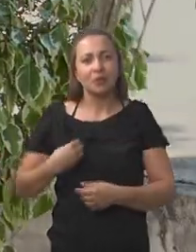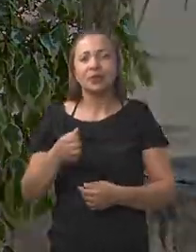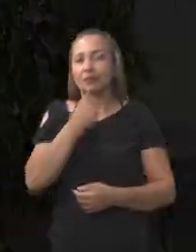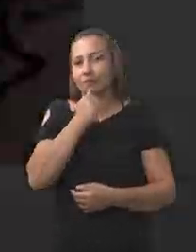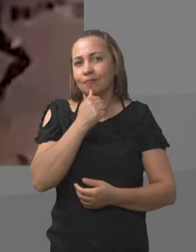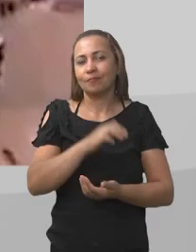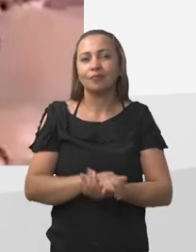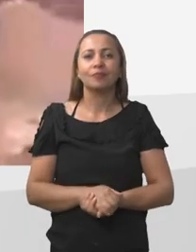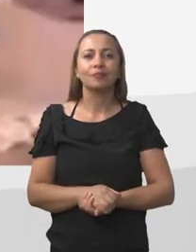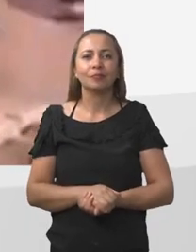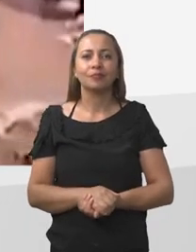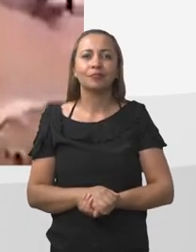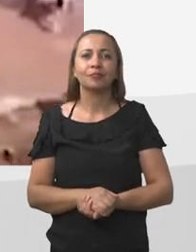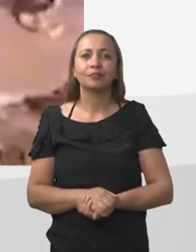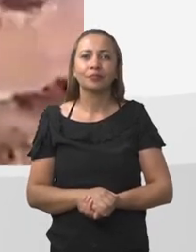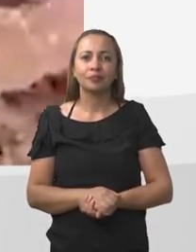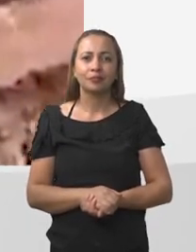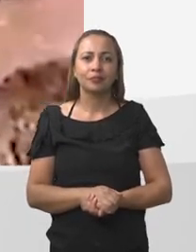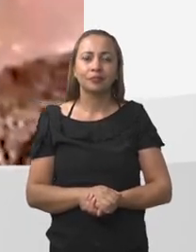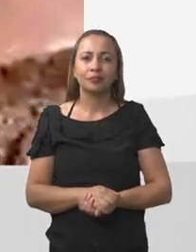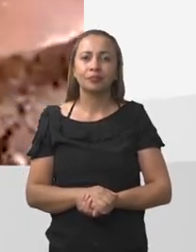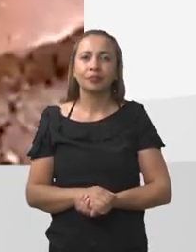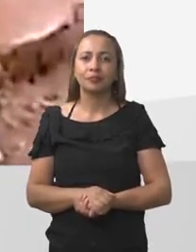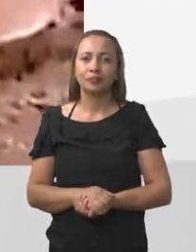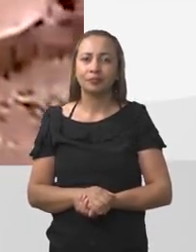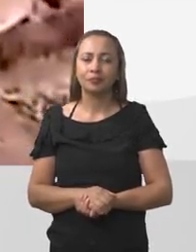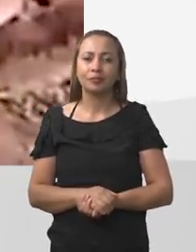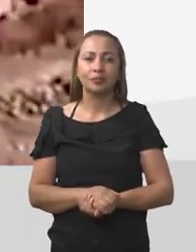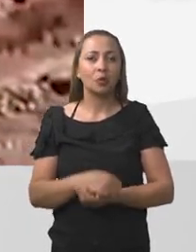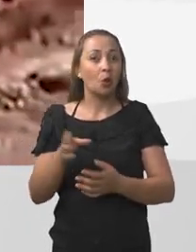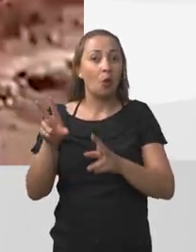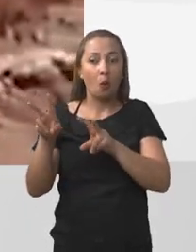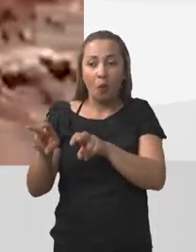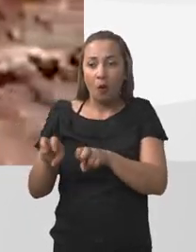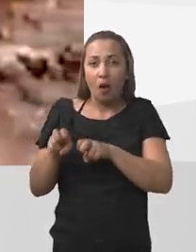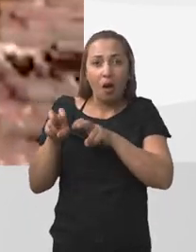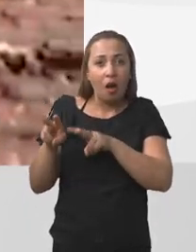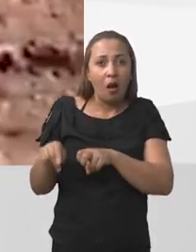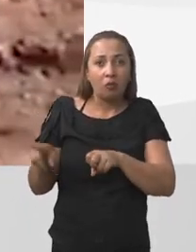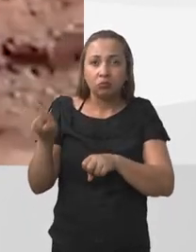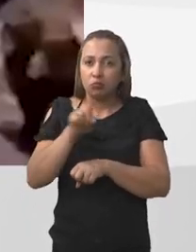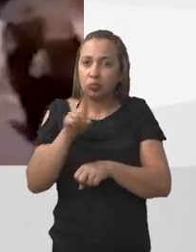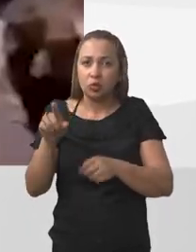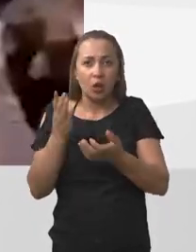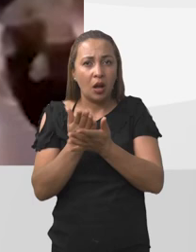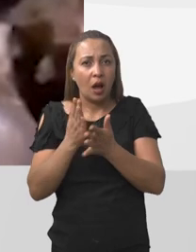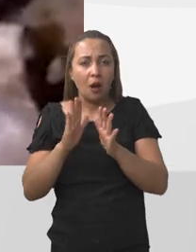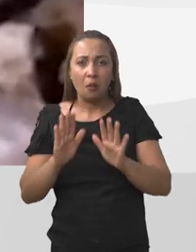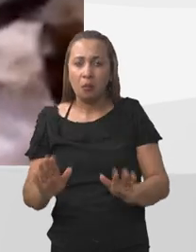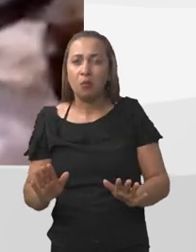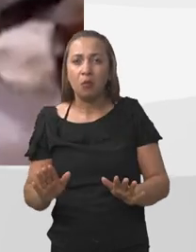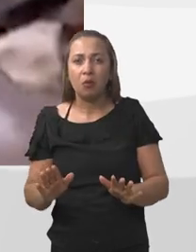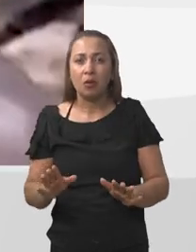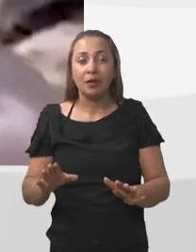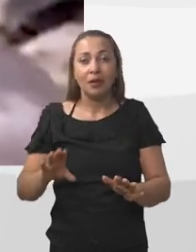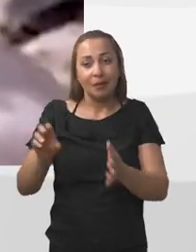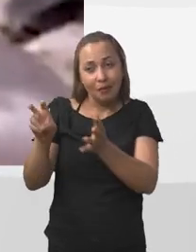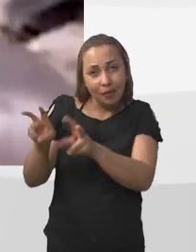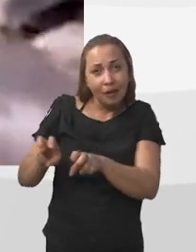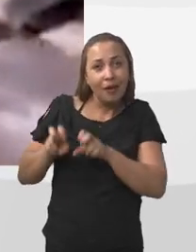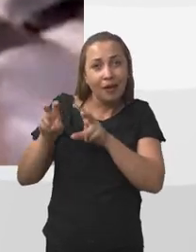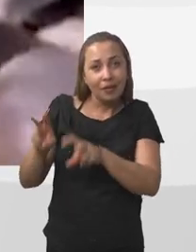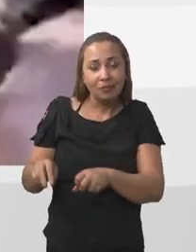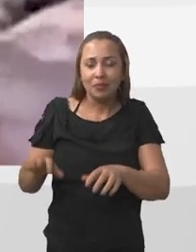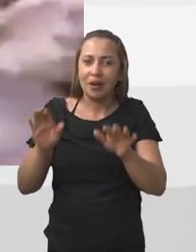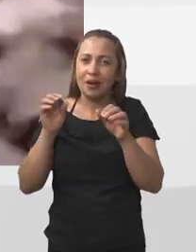ainda. O garimpo acabou, e o garimpo não acabou. O garimpo é a situação da fraqueza dos garimpeiros,